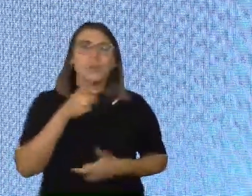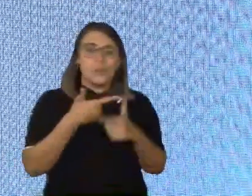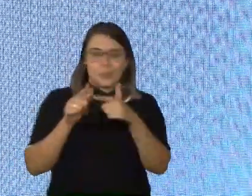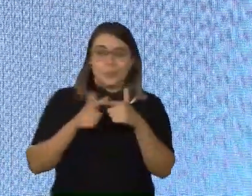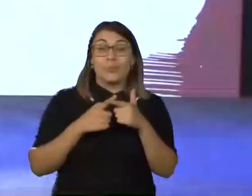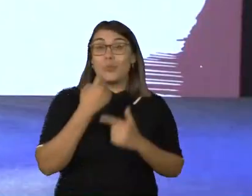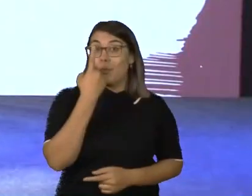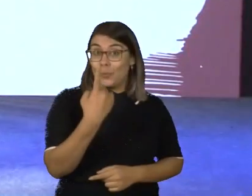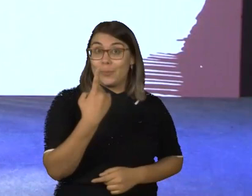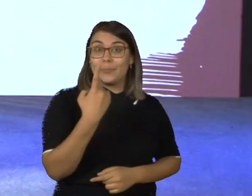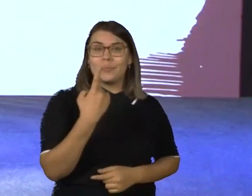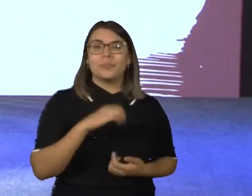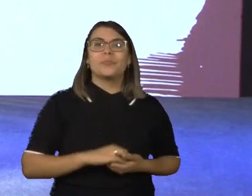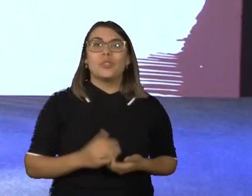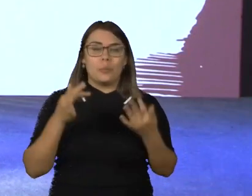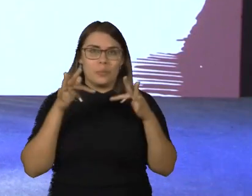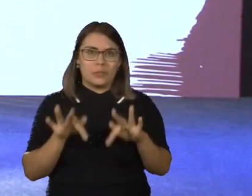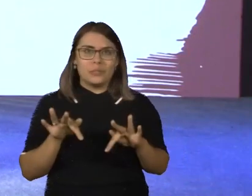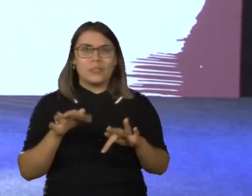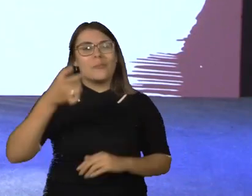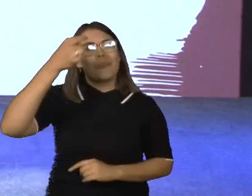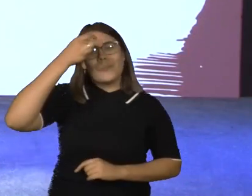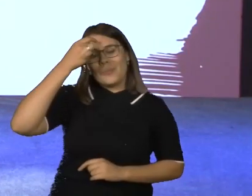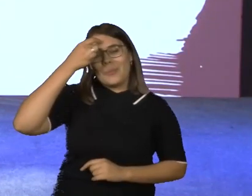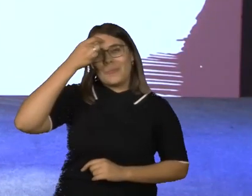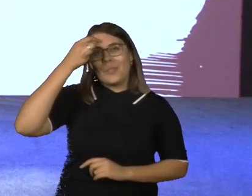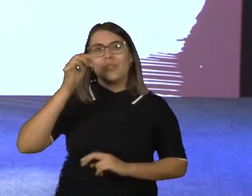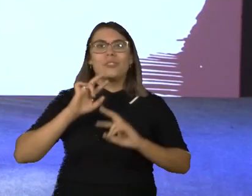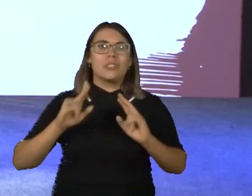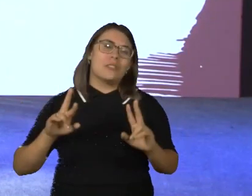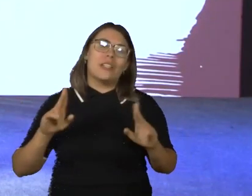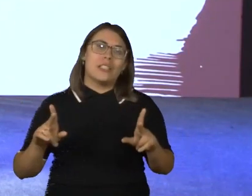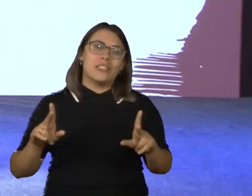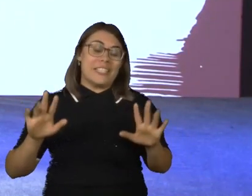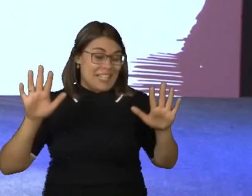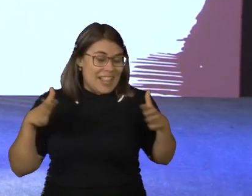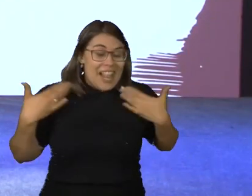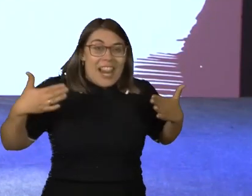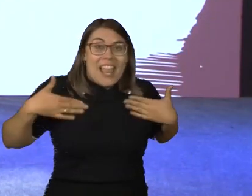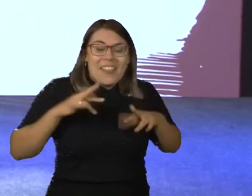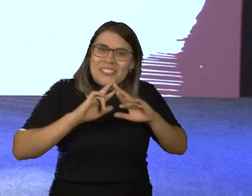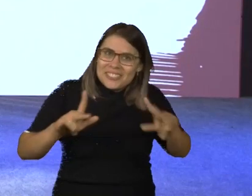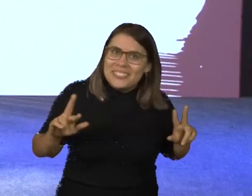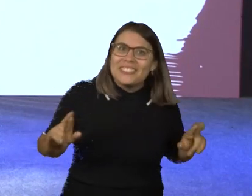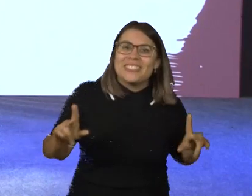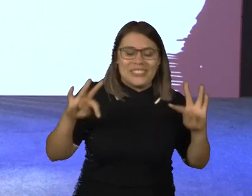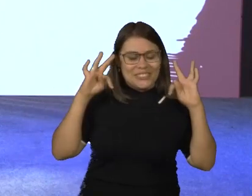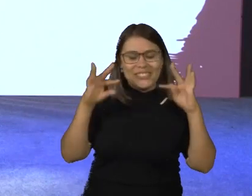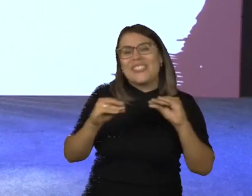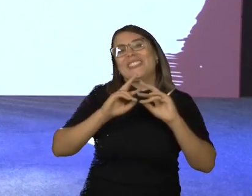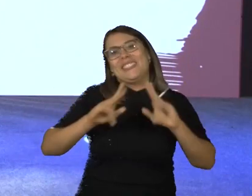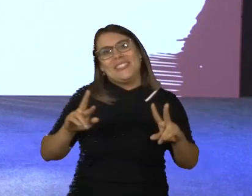soluções. Por fim, uma mente diversa é aquela que celebra as diferenças. Somos todos